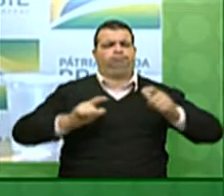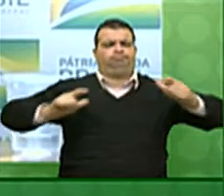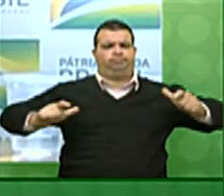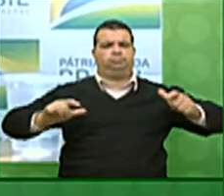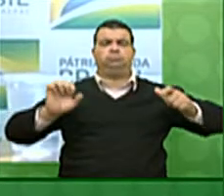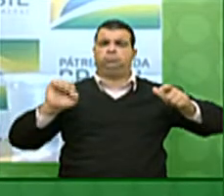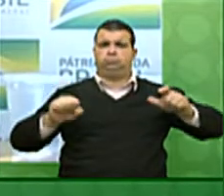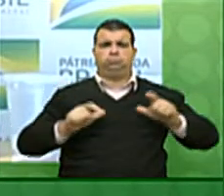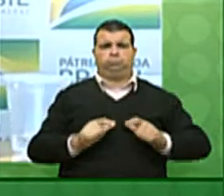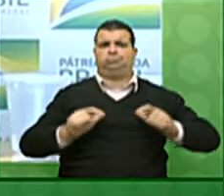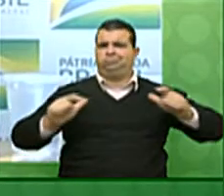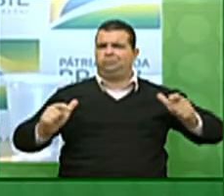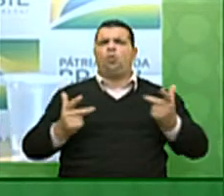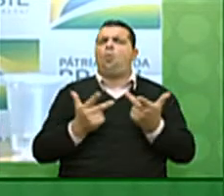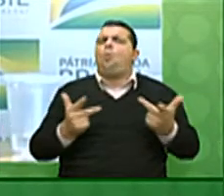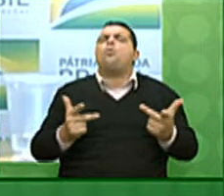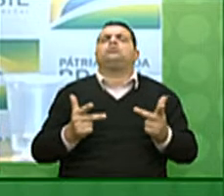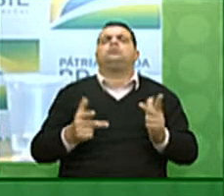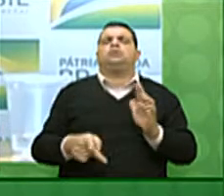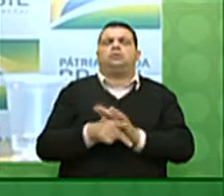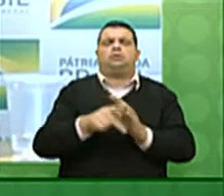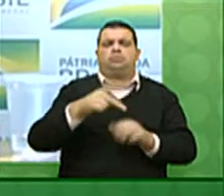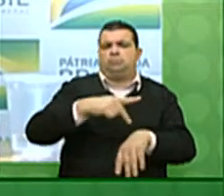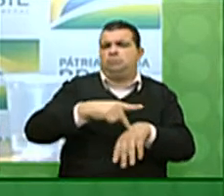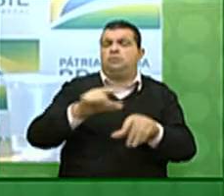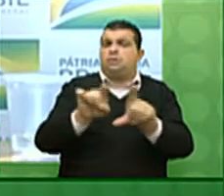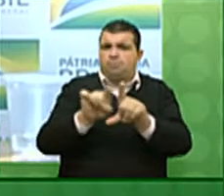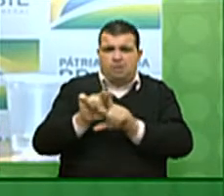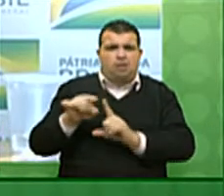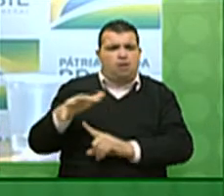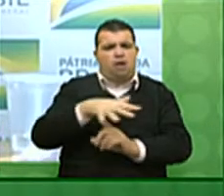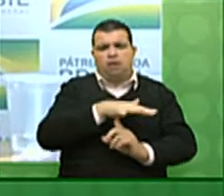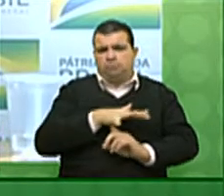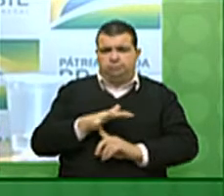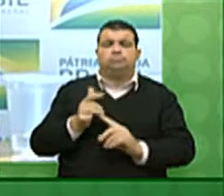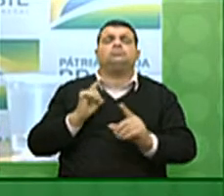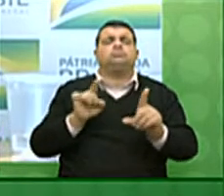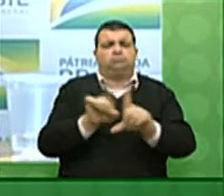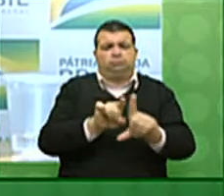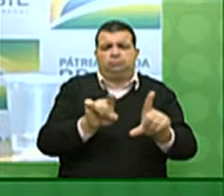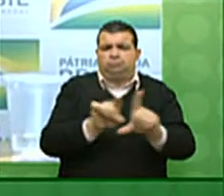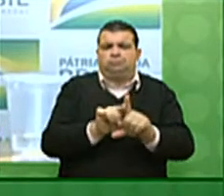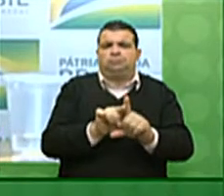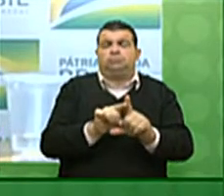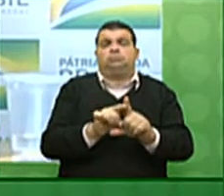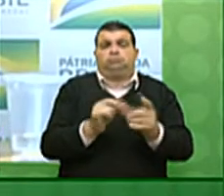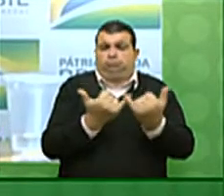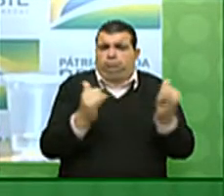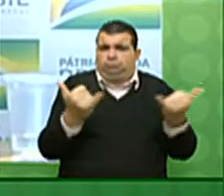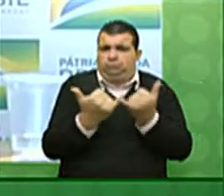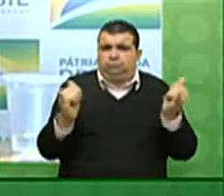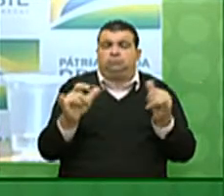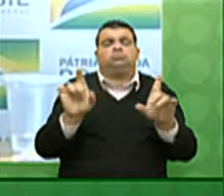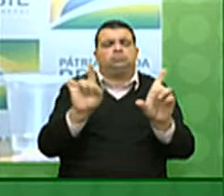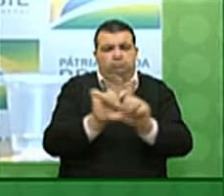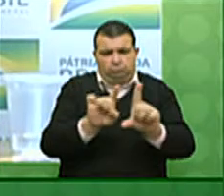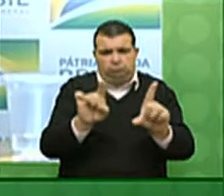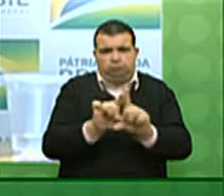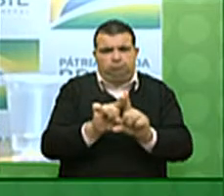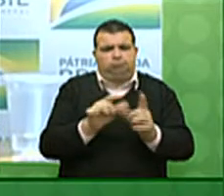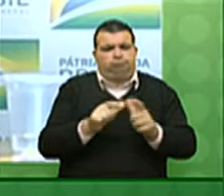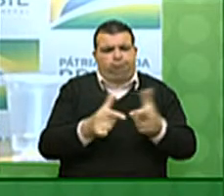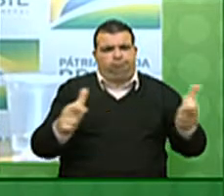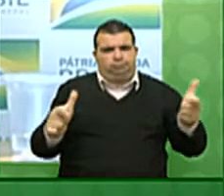vastos recursos naturais e ambientais, bem como recursos energéticos, uma base